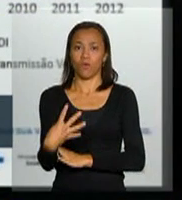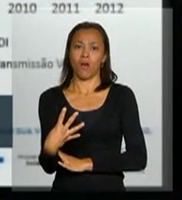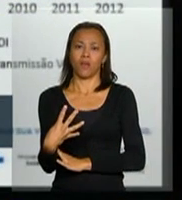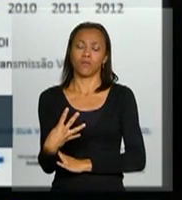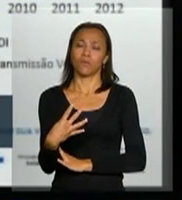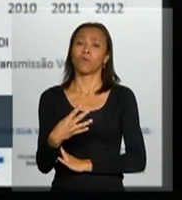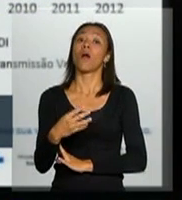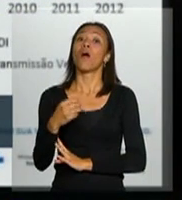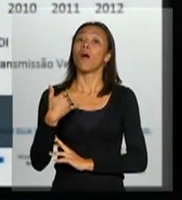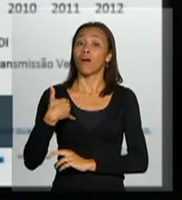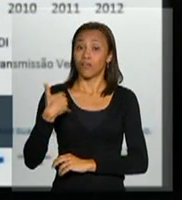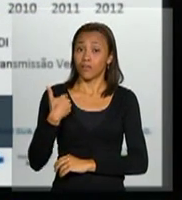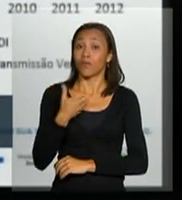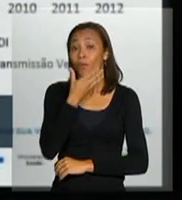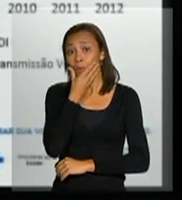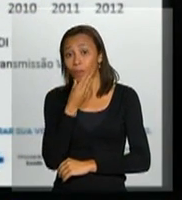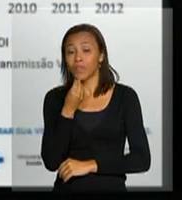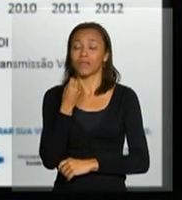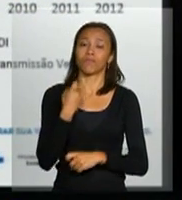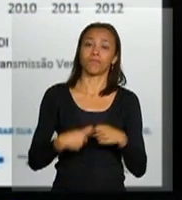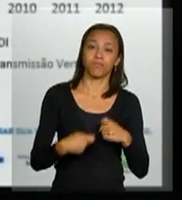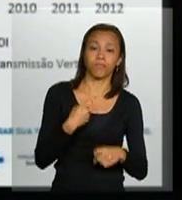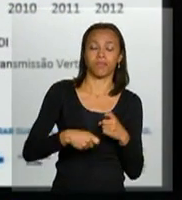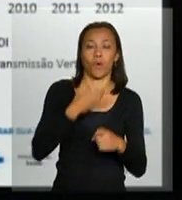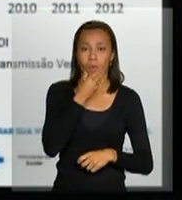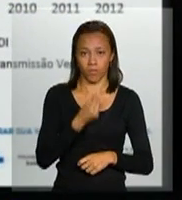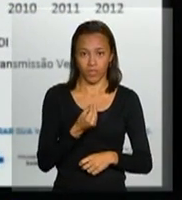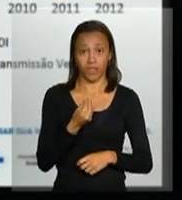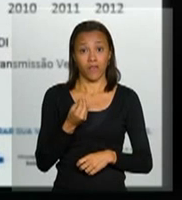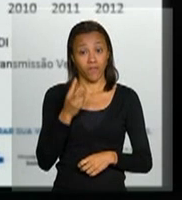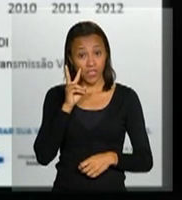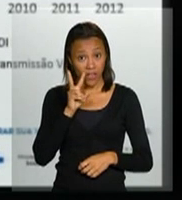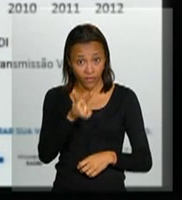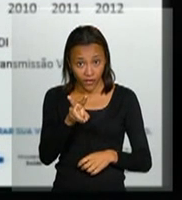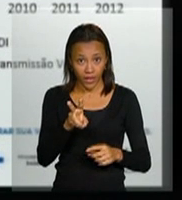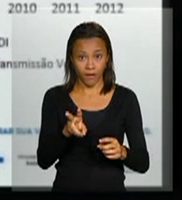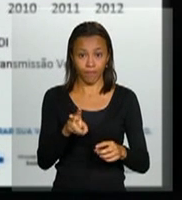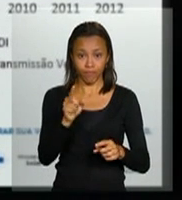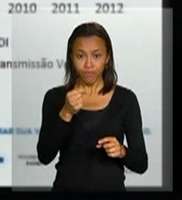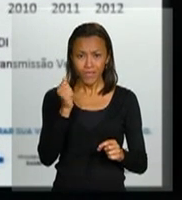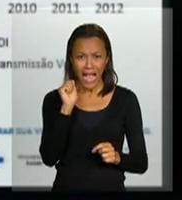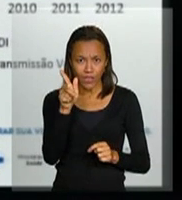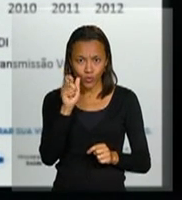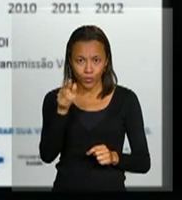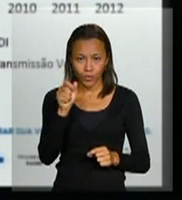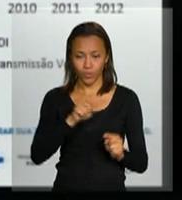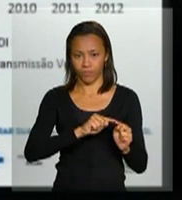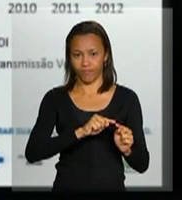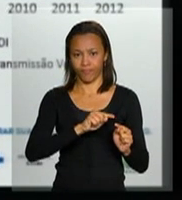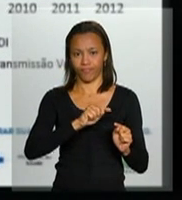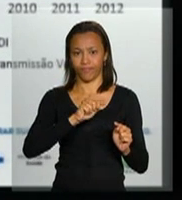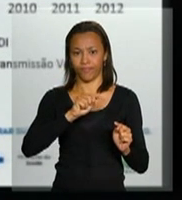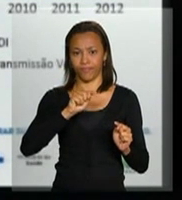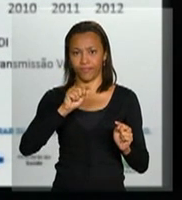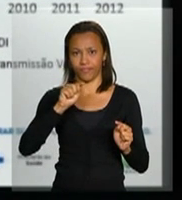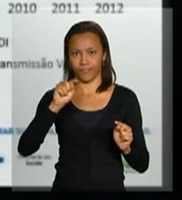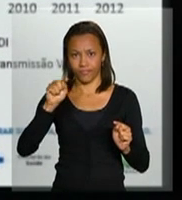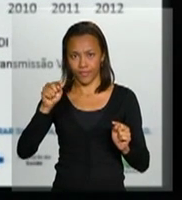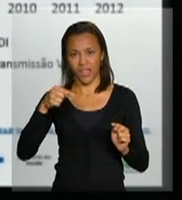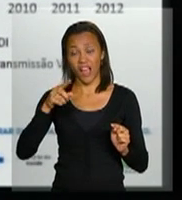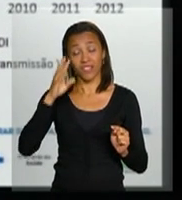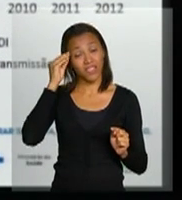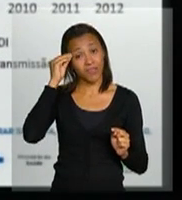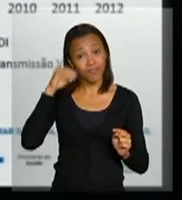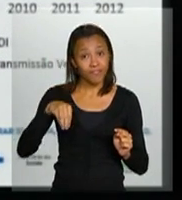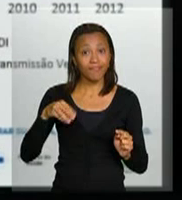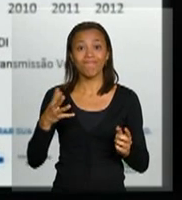homens que fazem sexo com homens. Quando a percebe a curva lá em cima, lá em cima, aquele azul, é o que é o ignorado, ou